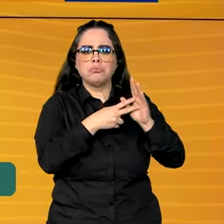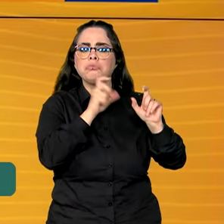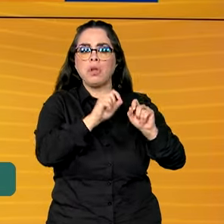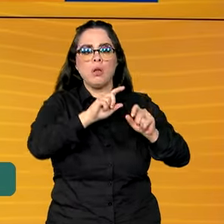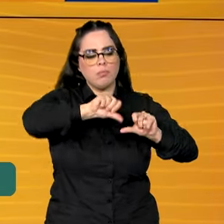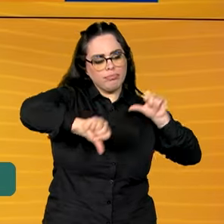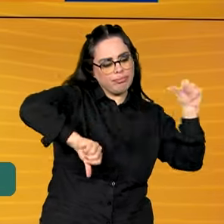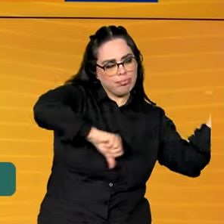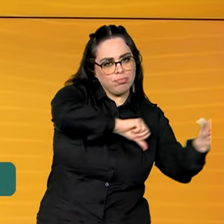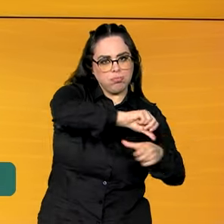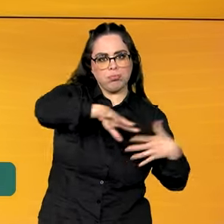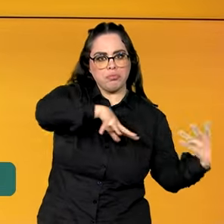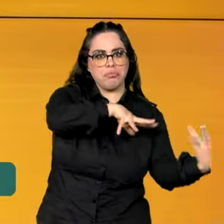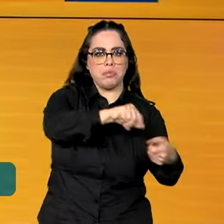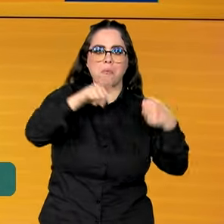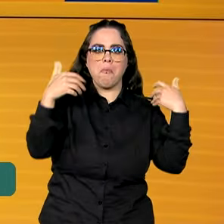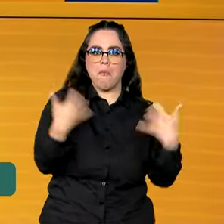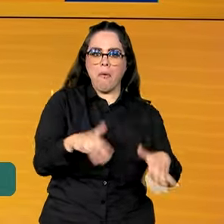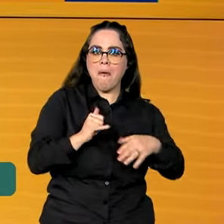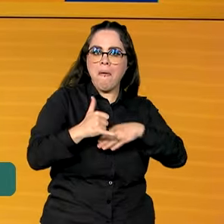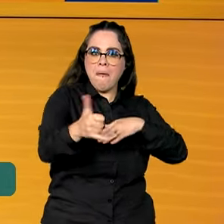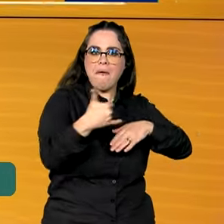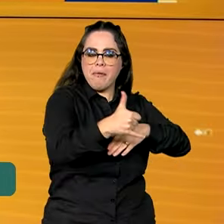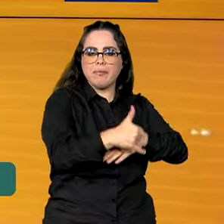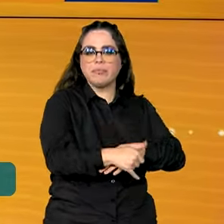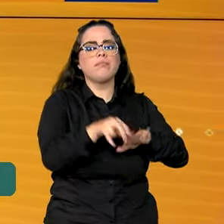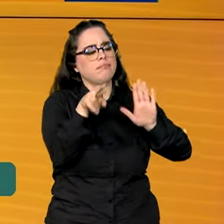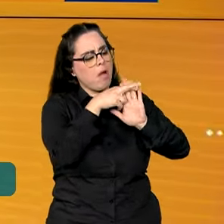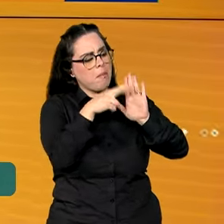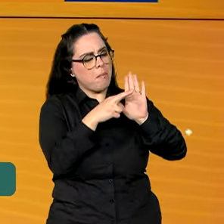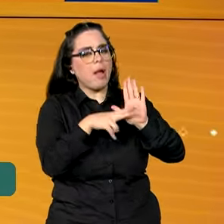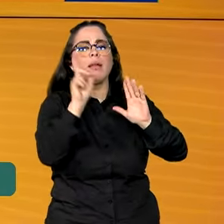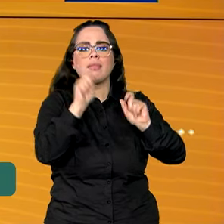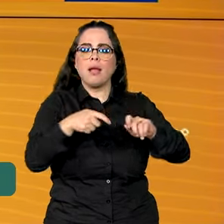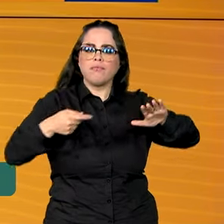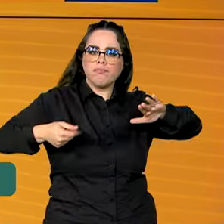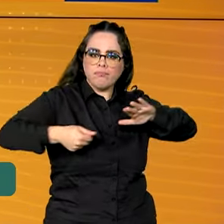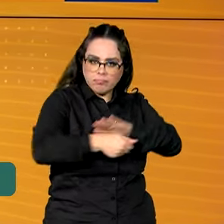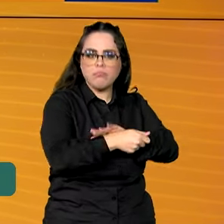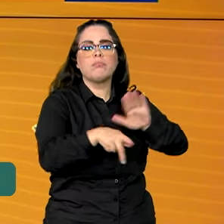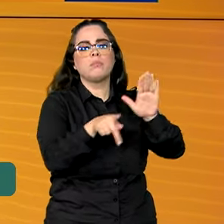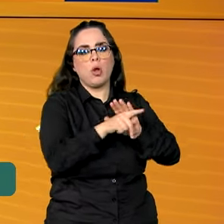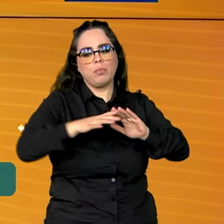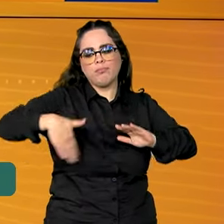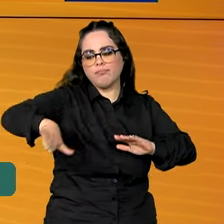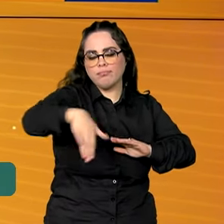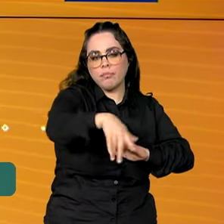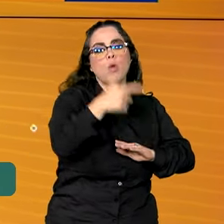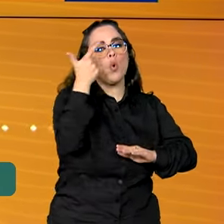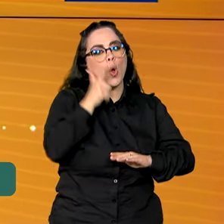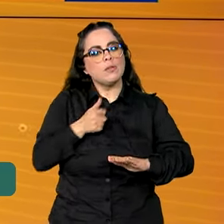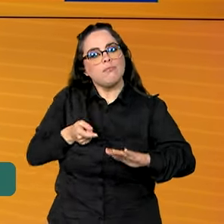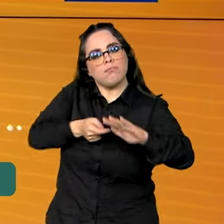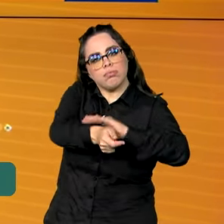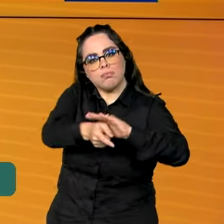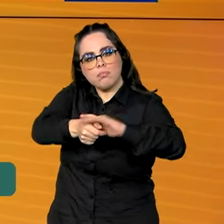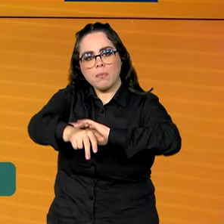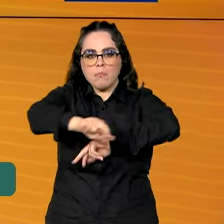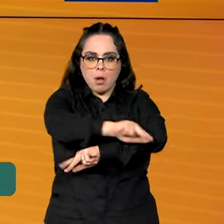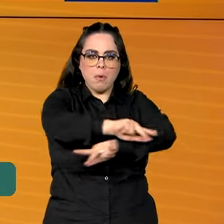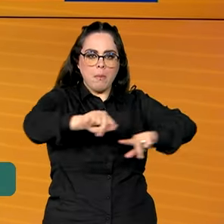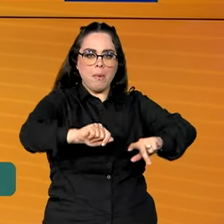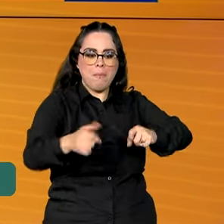fazer a maior revolução energética do planeta. A norma garante incentivos fiscais para diferentes setores investirem na